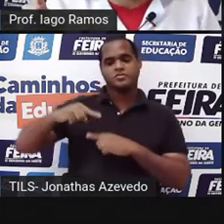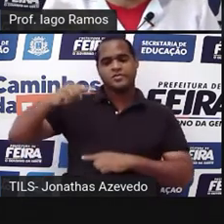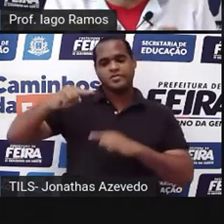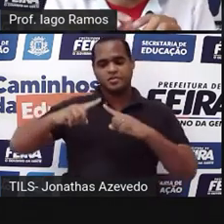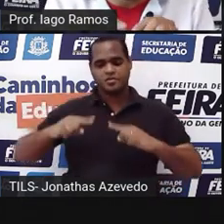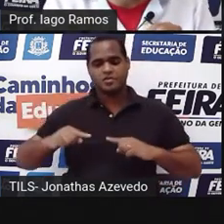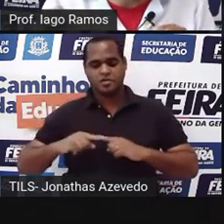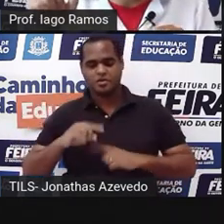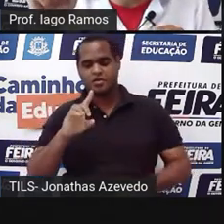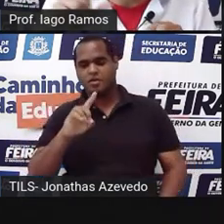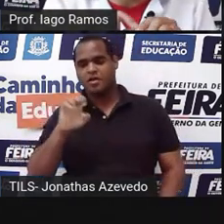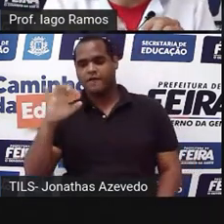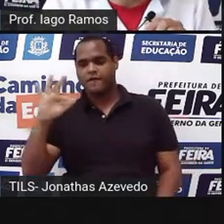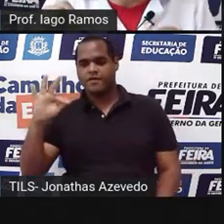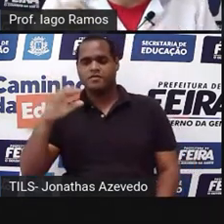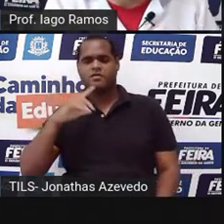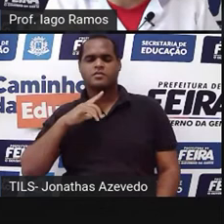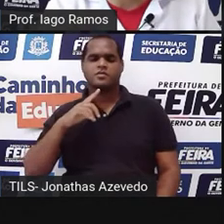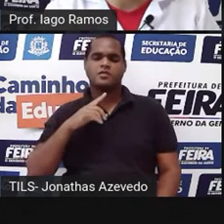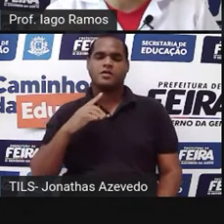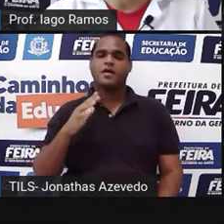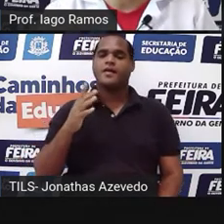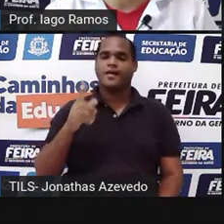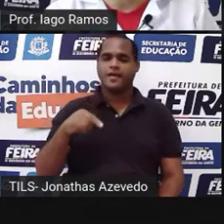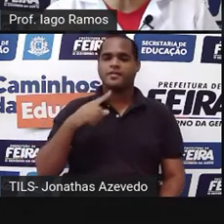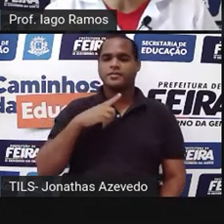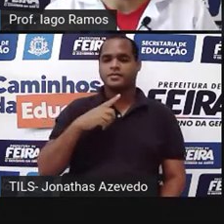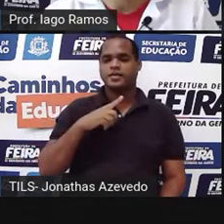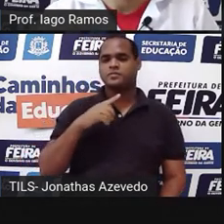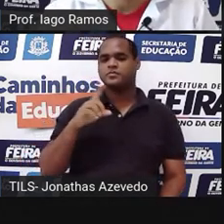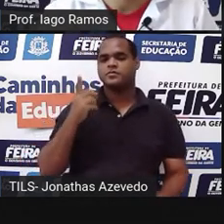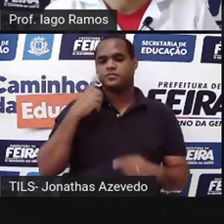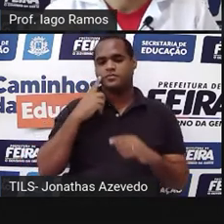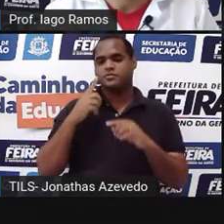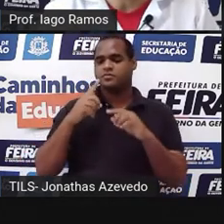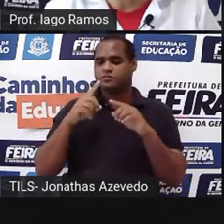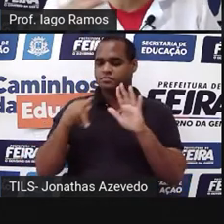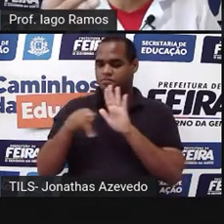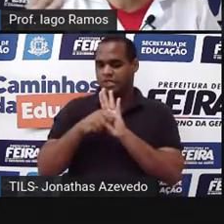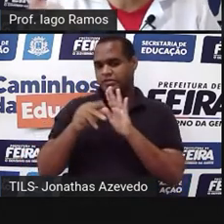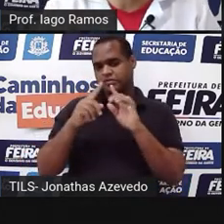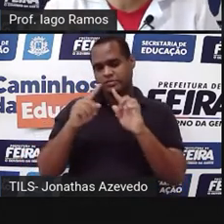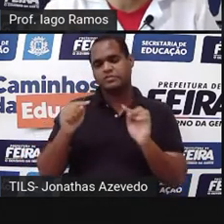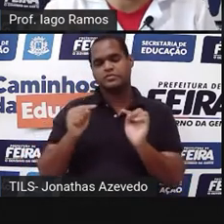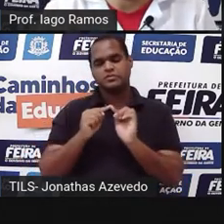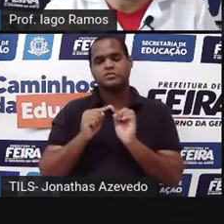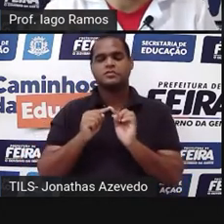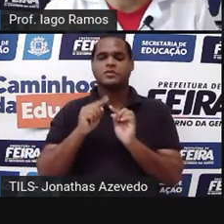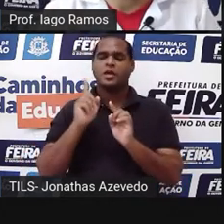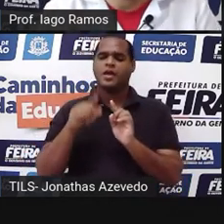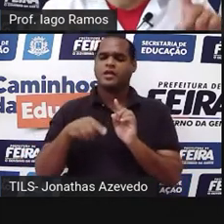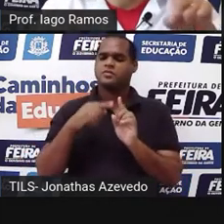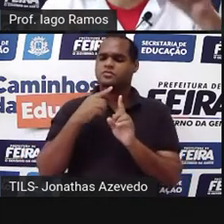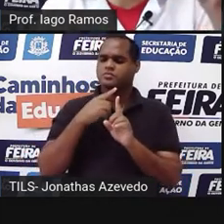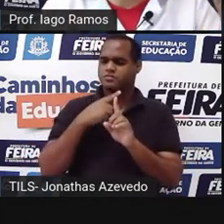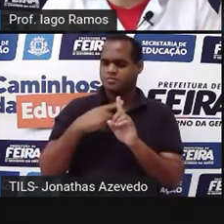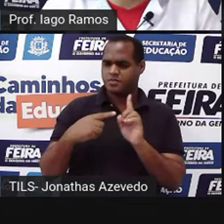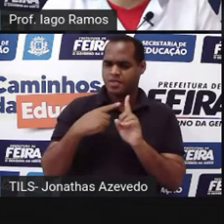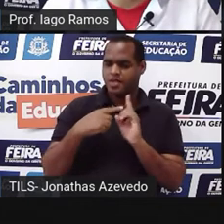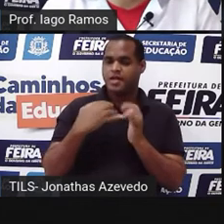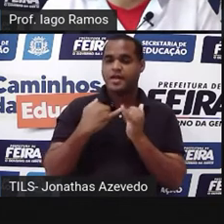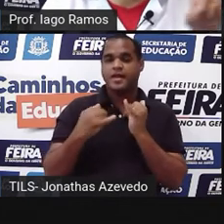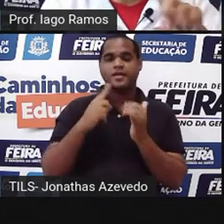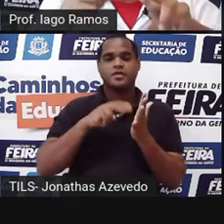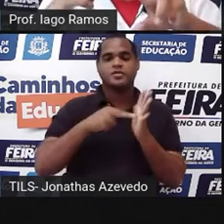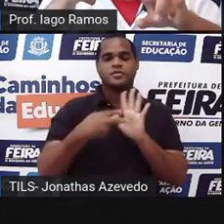DEF, que são aqueles pontinhos ali, os vértices do triângulo. Tá bom? Os triângulos são semelhantes lá do